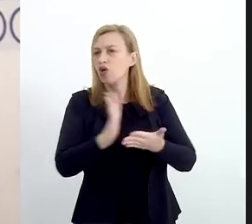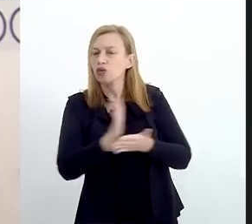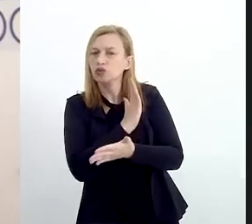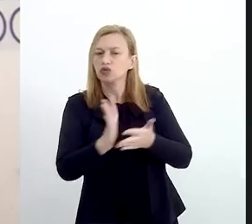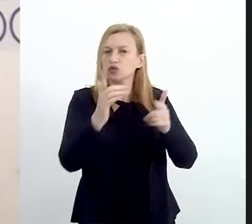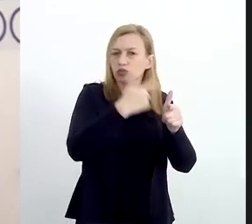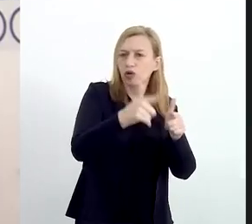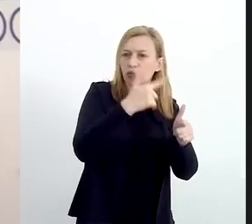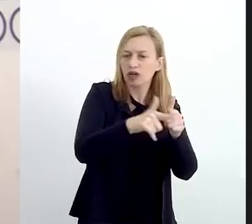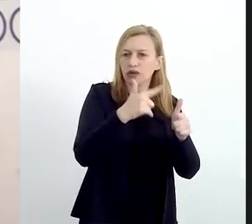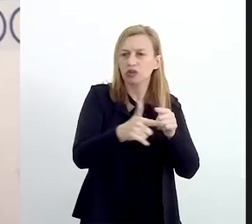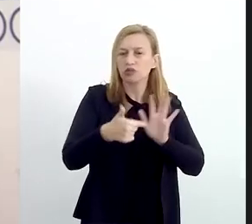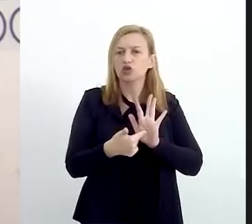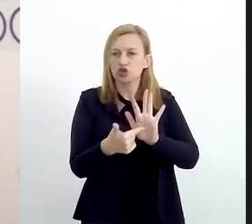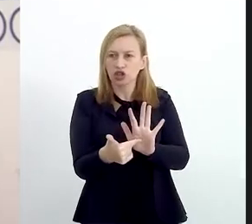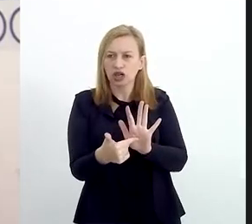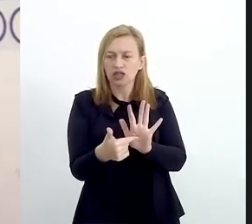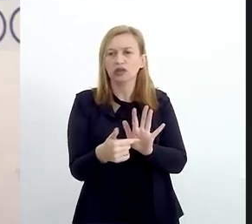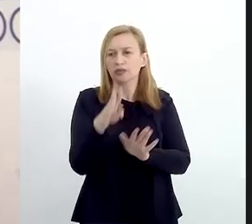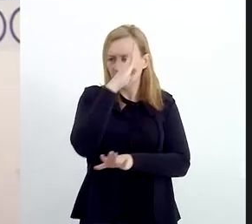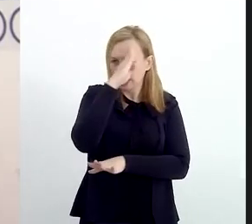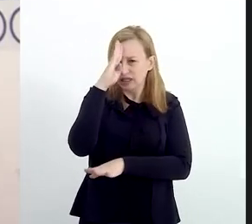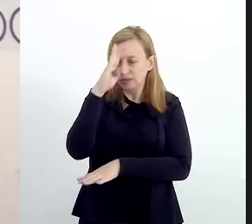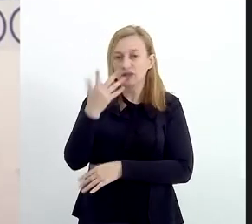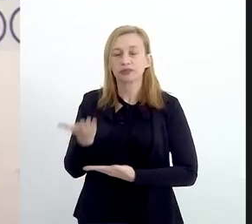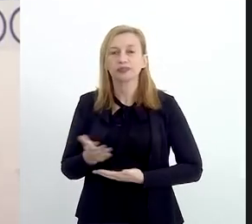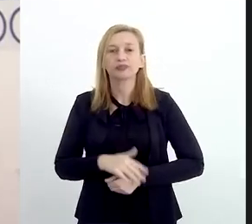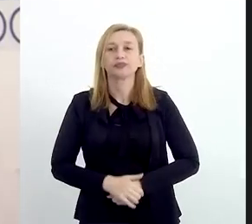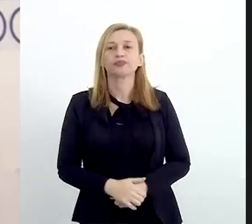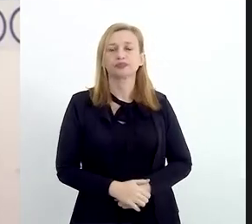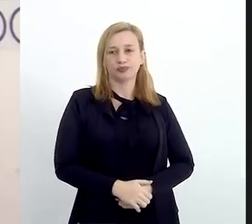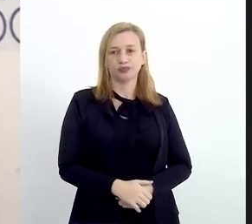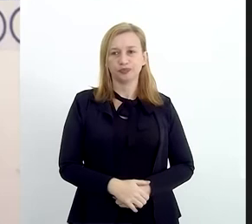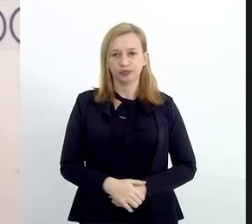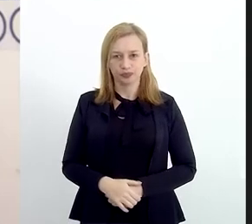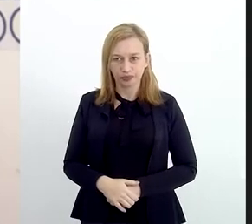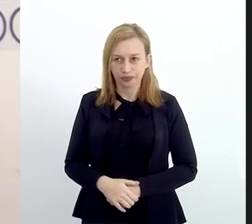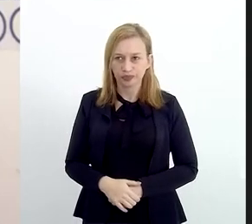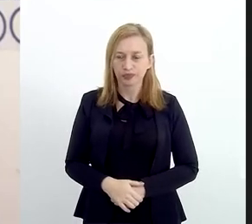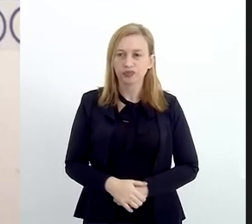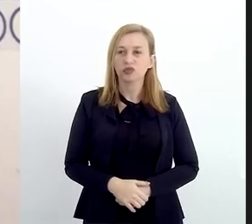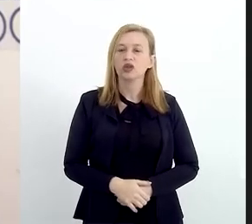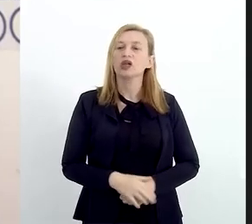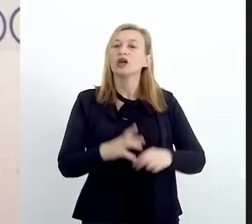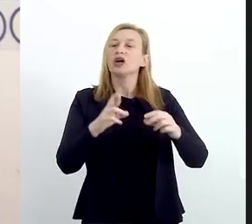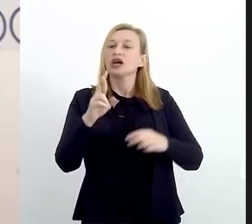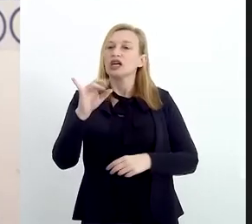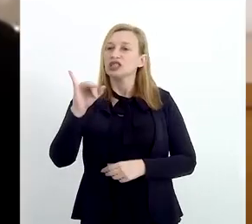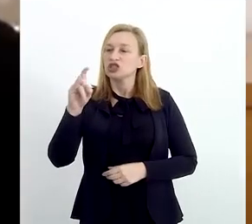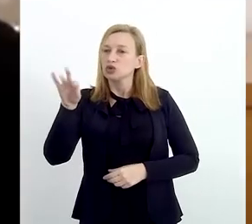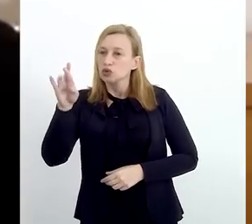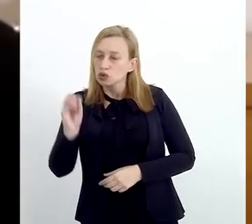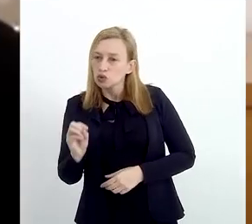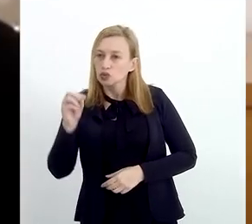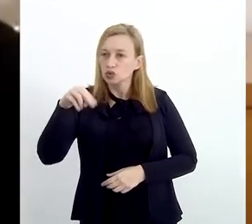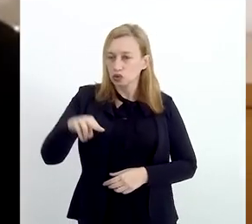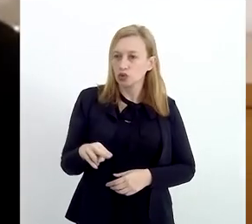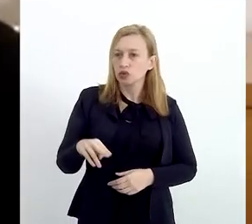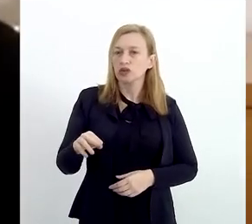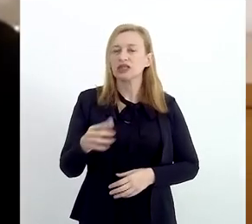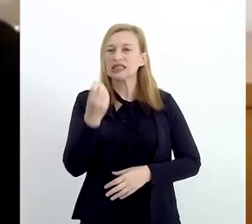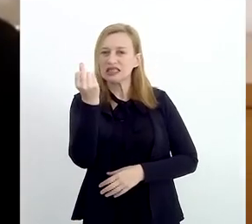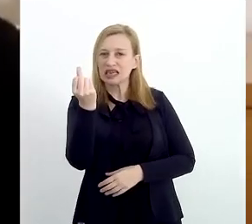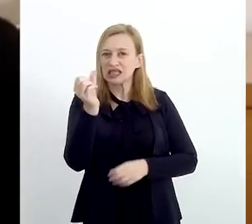a responder a alguns desses problemas identificados pela academia? Sim. O Reciclotron